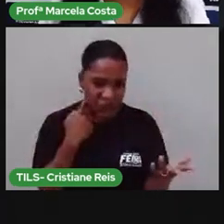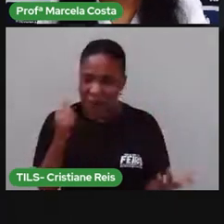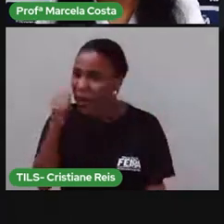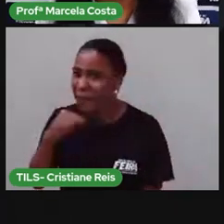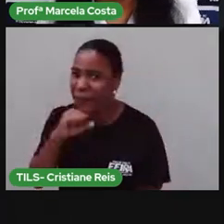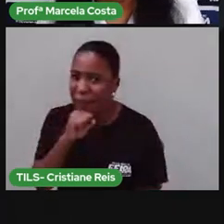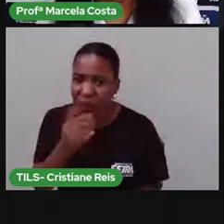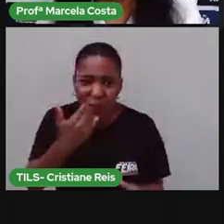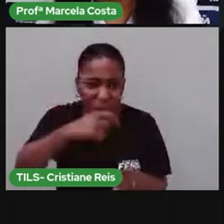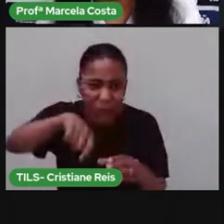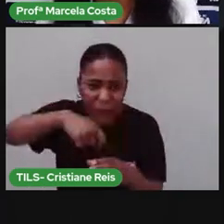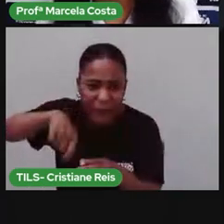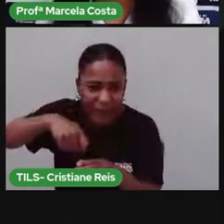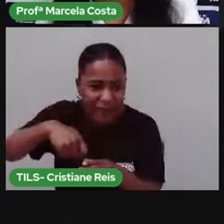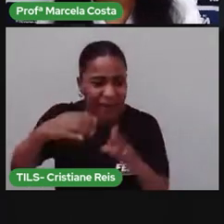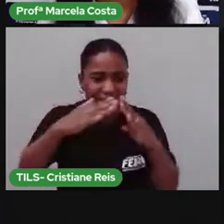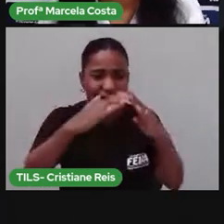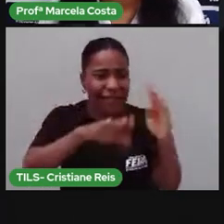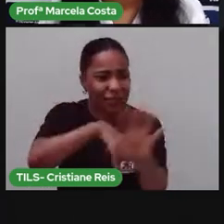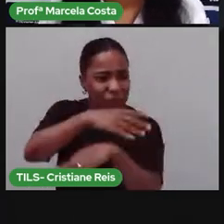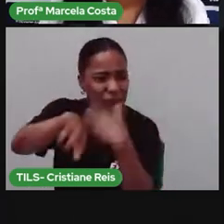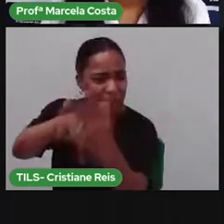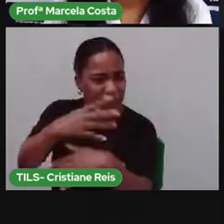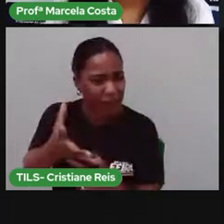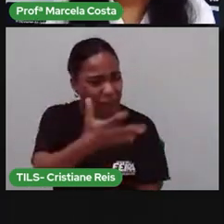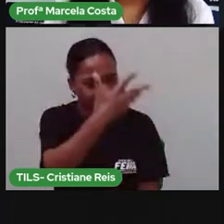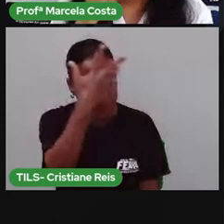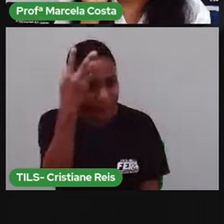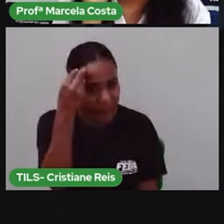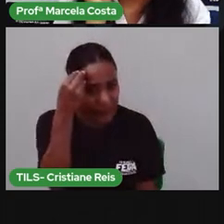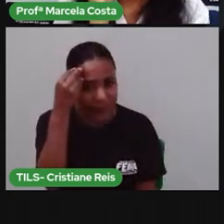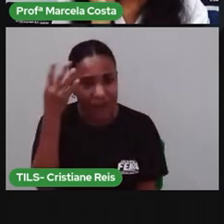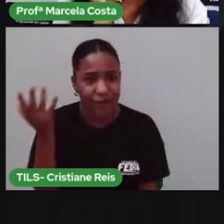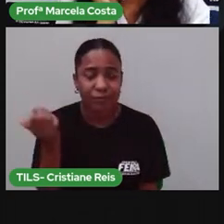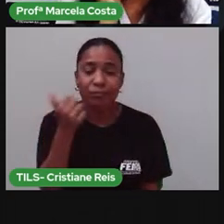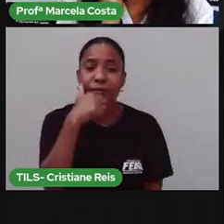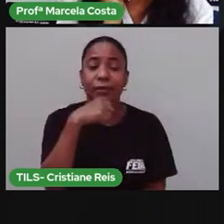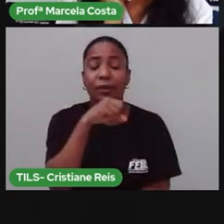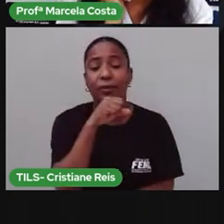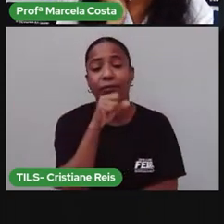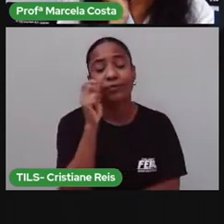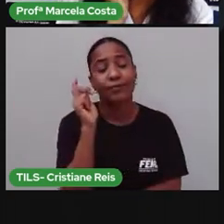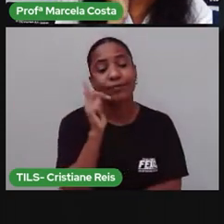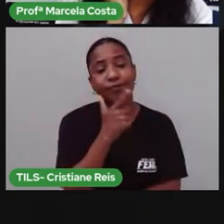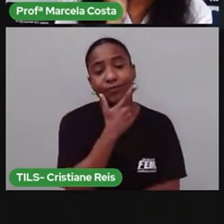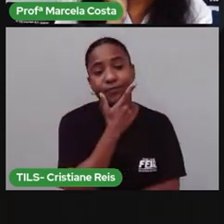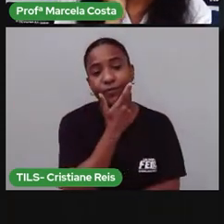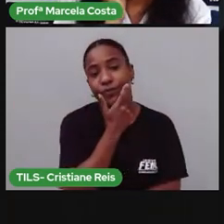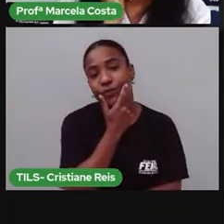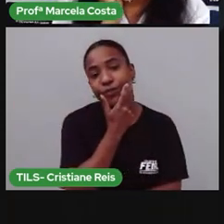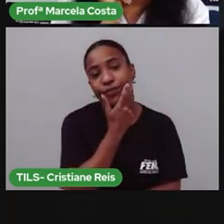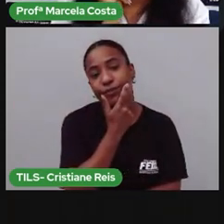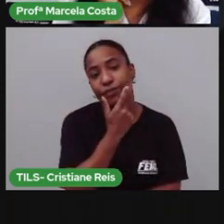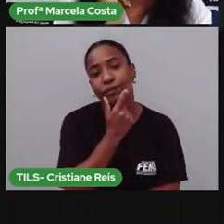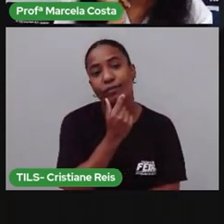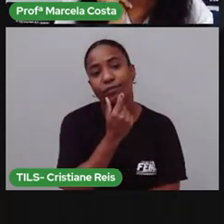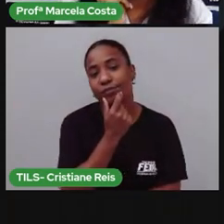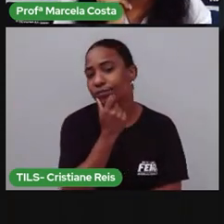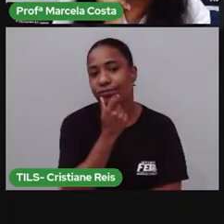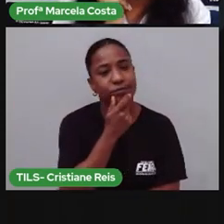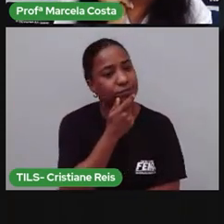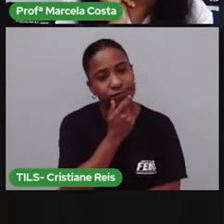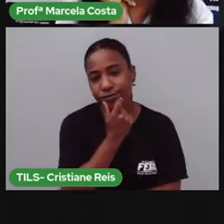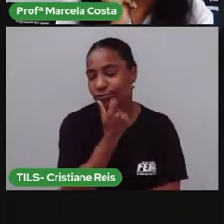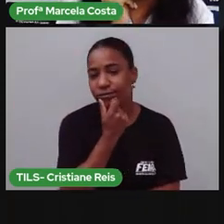Esqueceu de arrumar a casa? E a mãe, assim, Com a mão no queixo. Não,